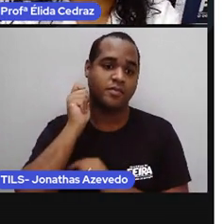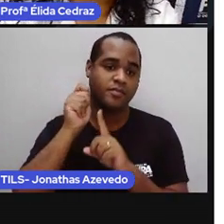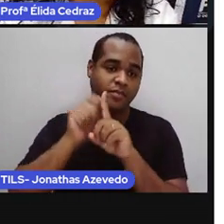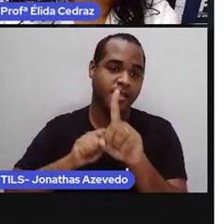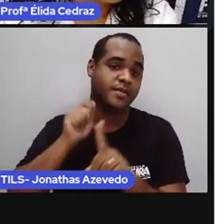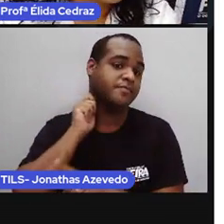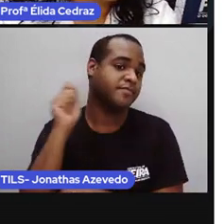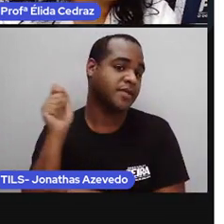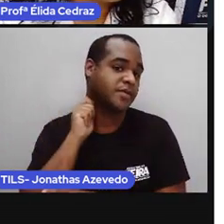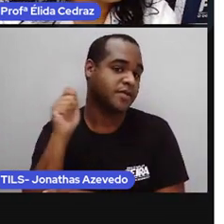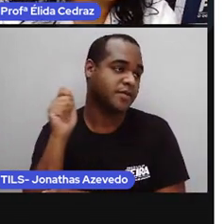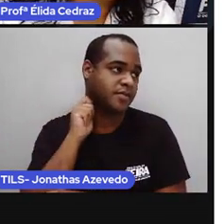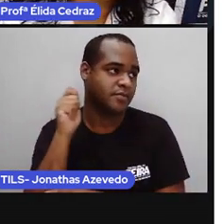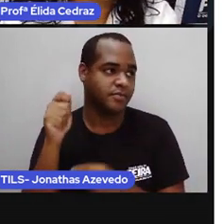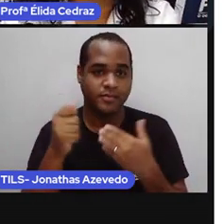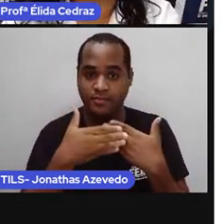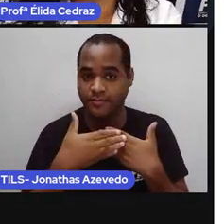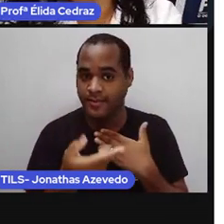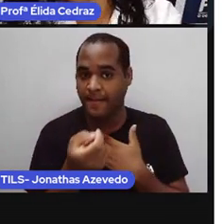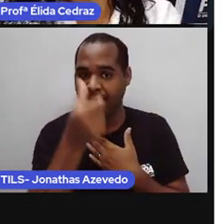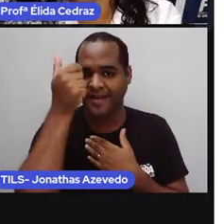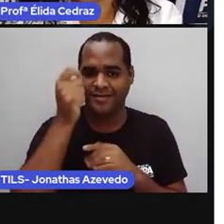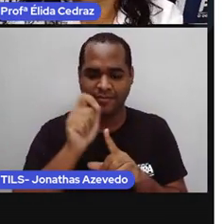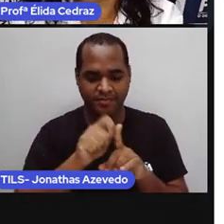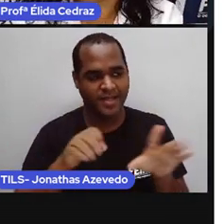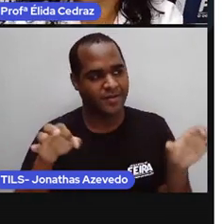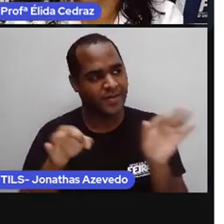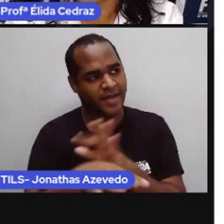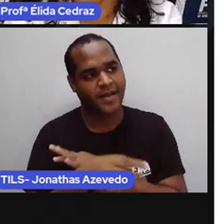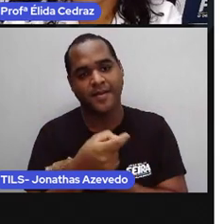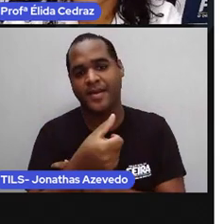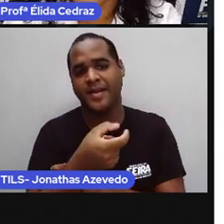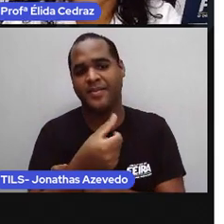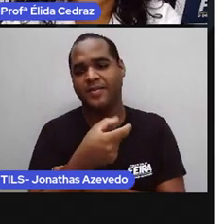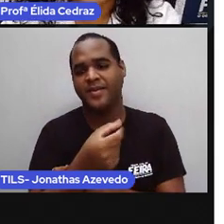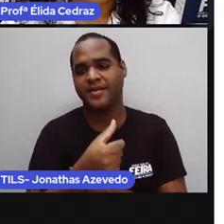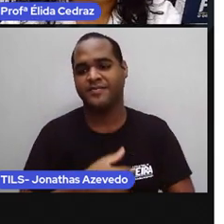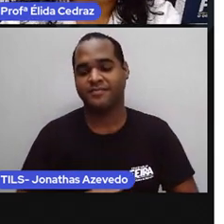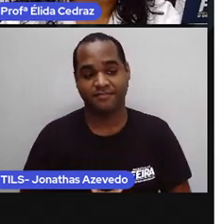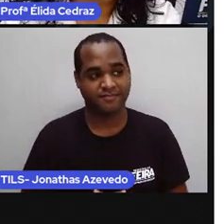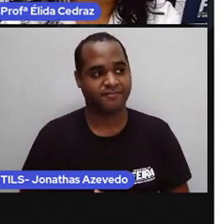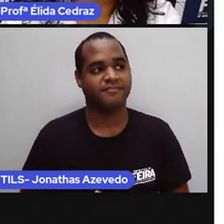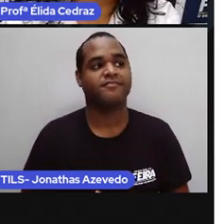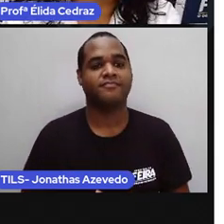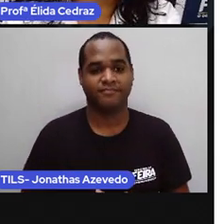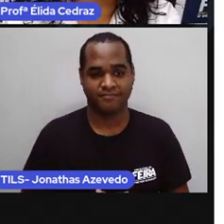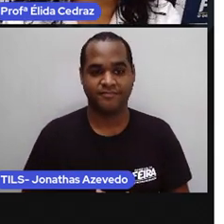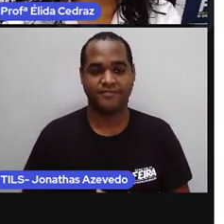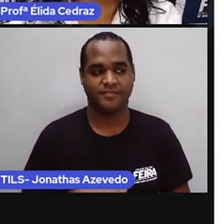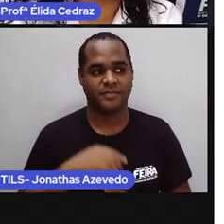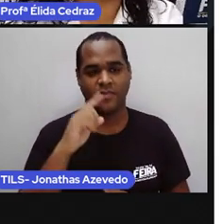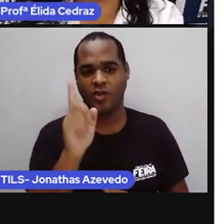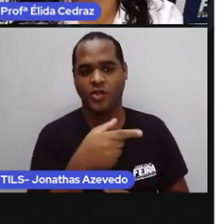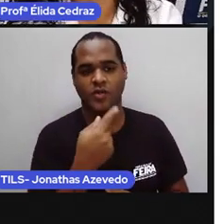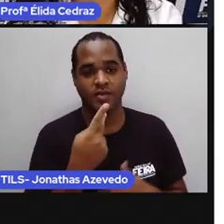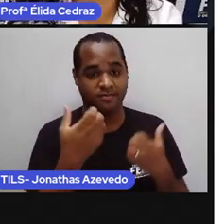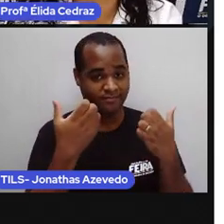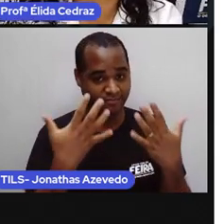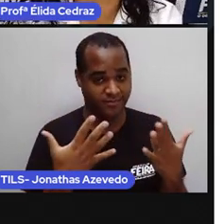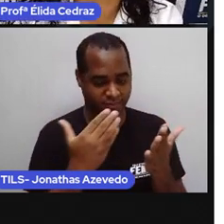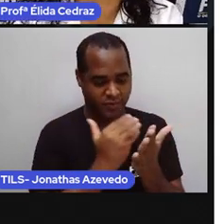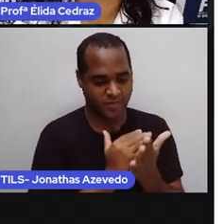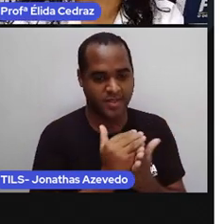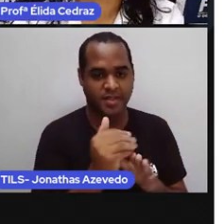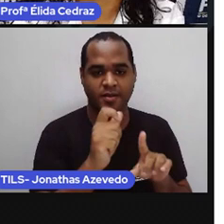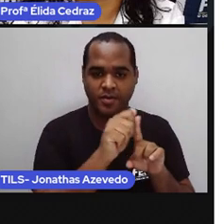está pertinho, pertinho de acabar. E nós vamos começar o mês